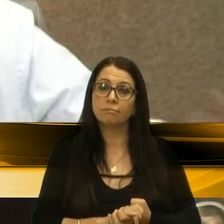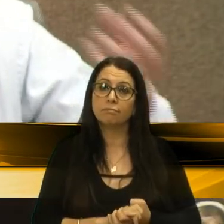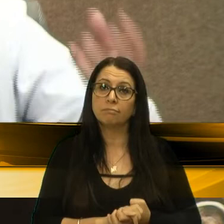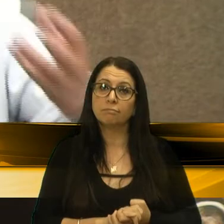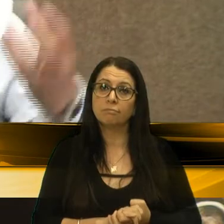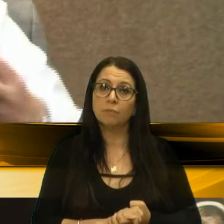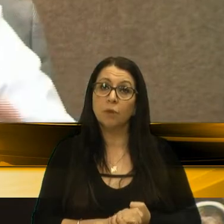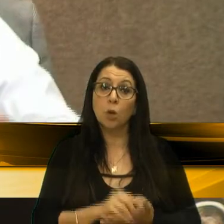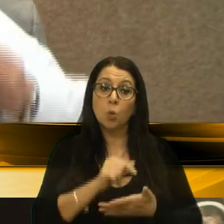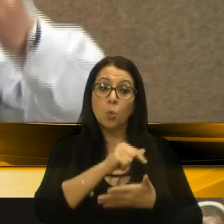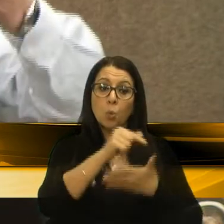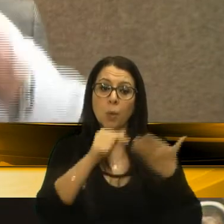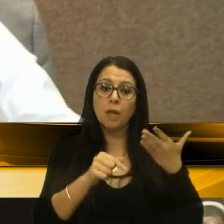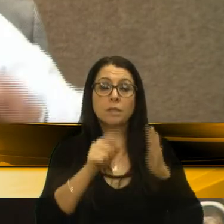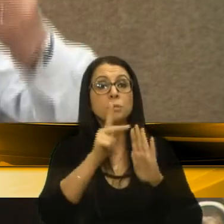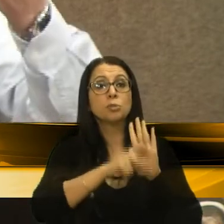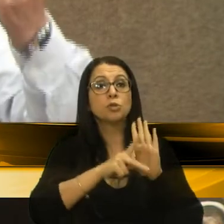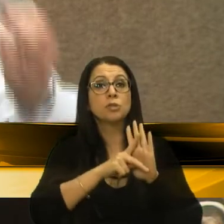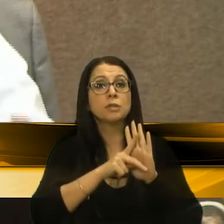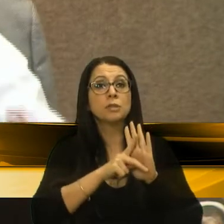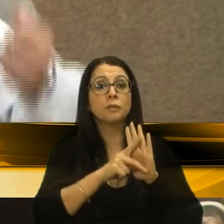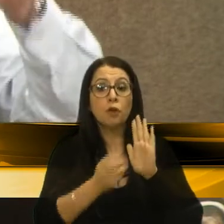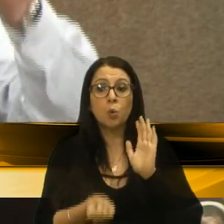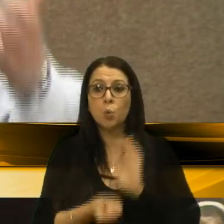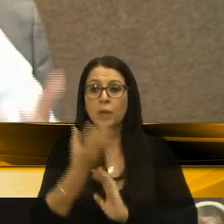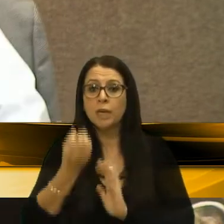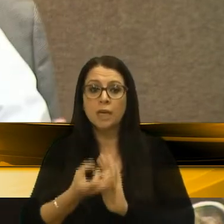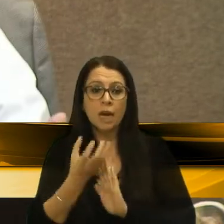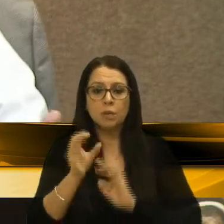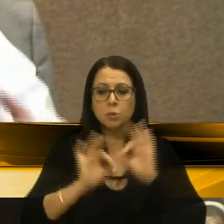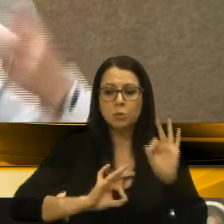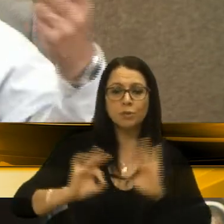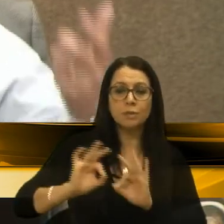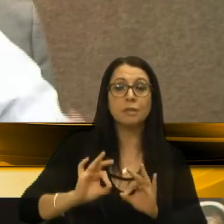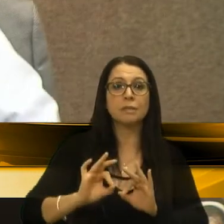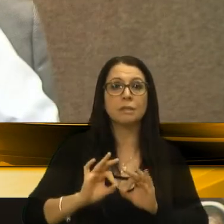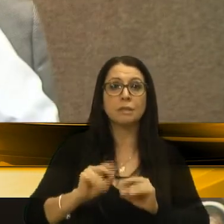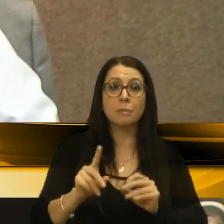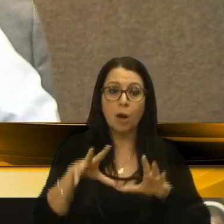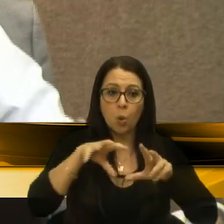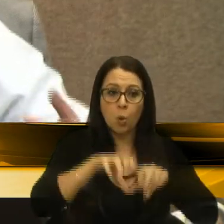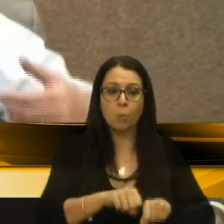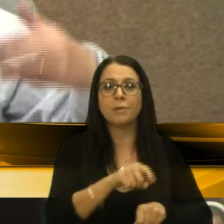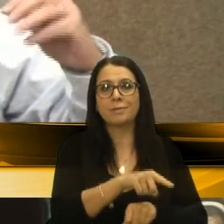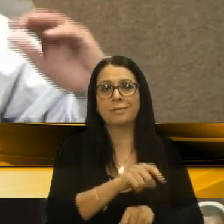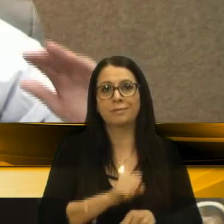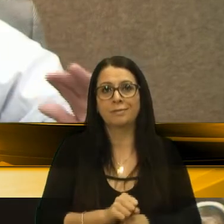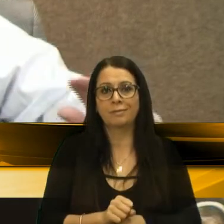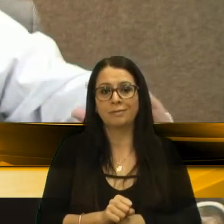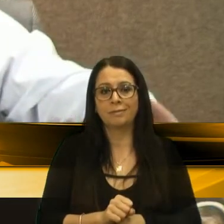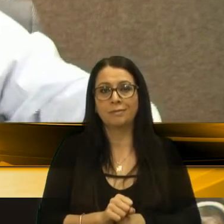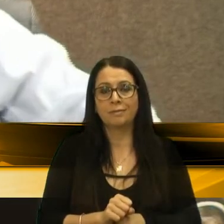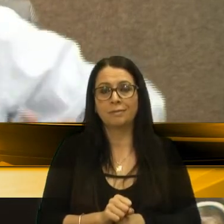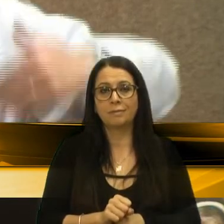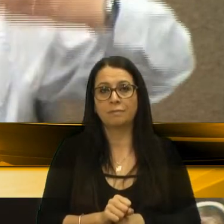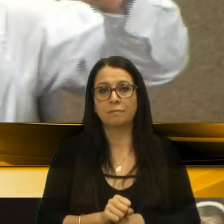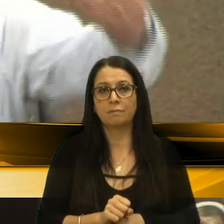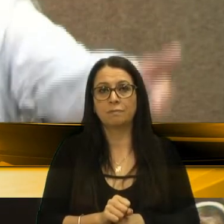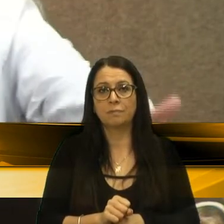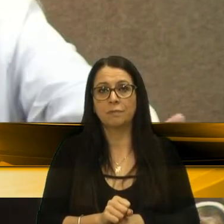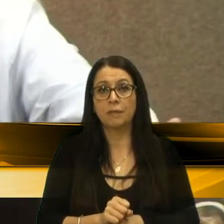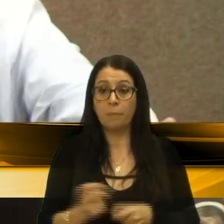Quais projetos foram criados, elaborados para a ocupação e para a